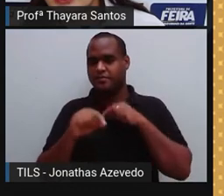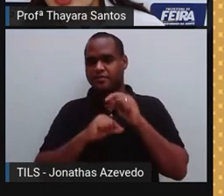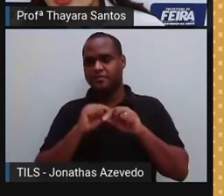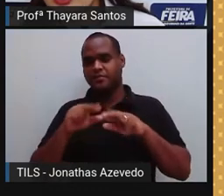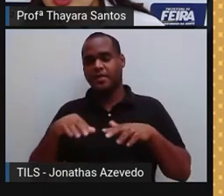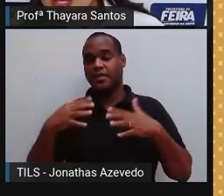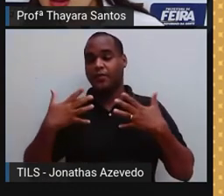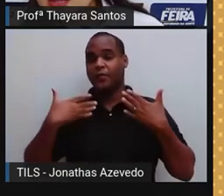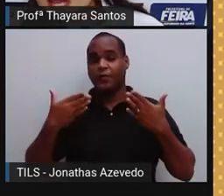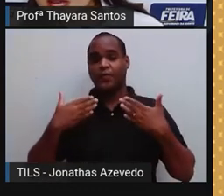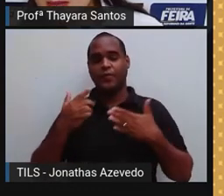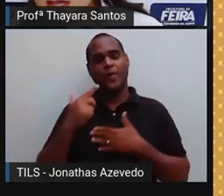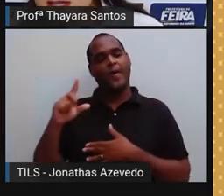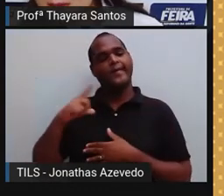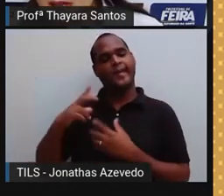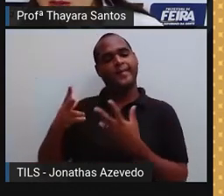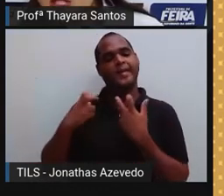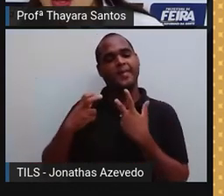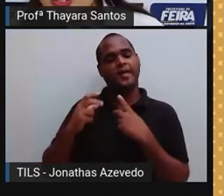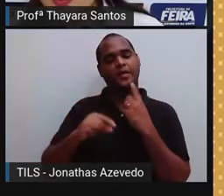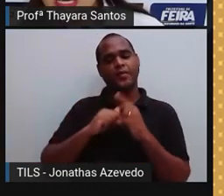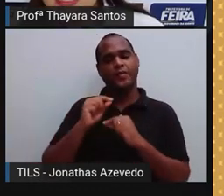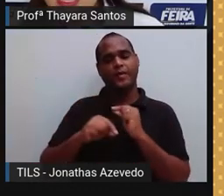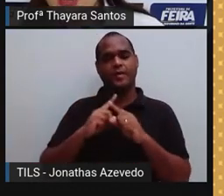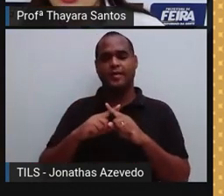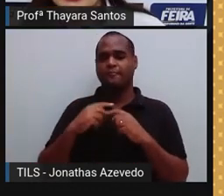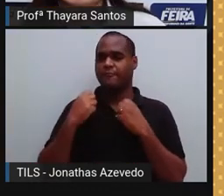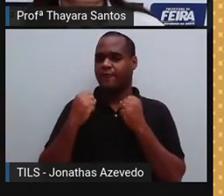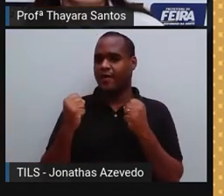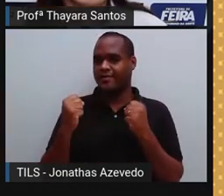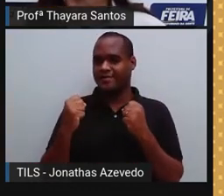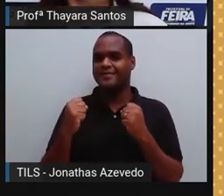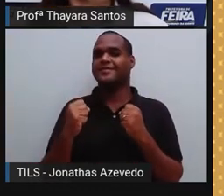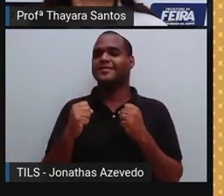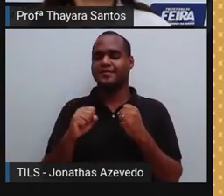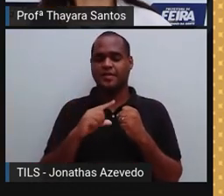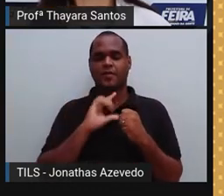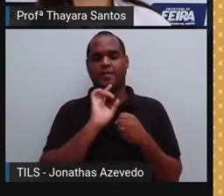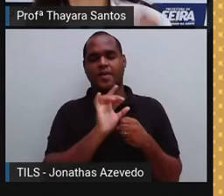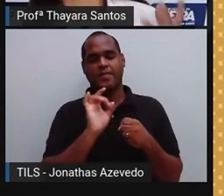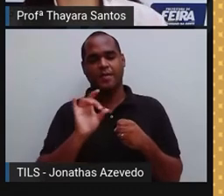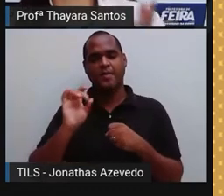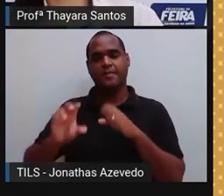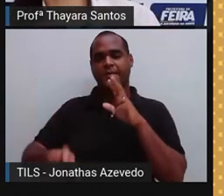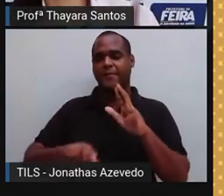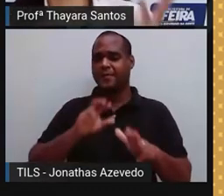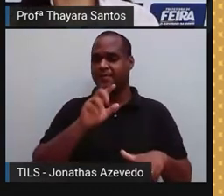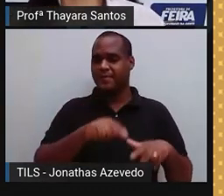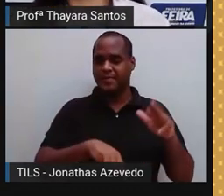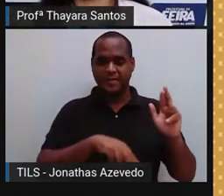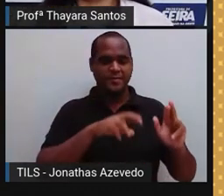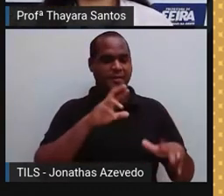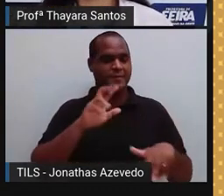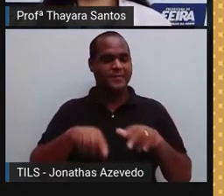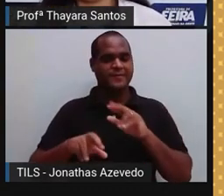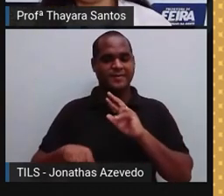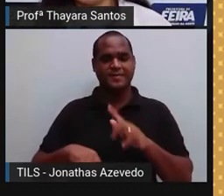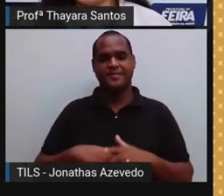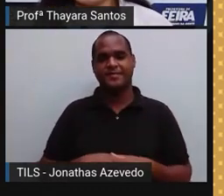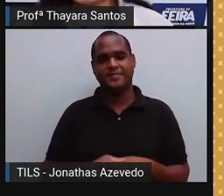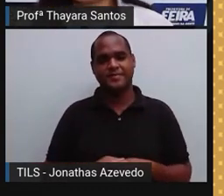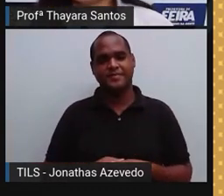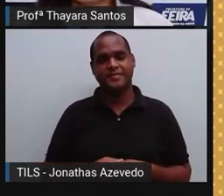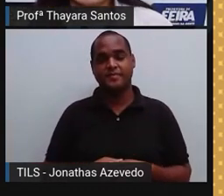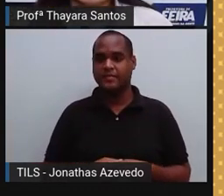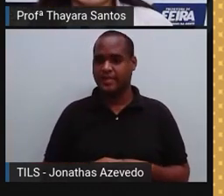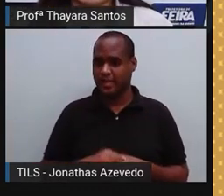tem outro que consegue perceber o estímulo de pressão. Então cada mecanorreceptor consegue perceber um estímulo diferente. Eles